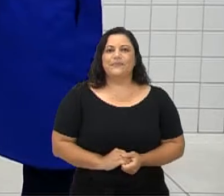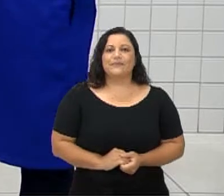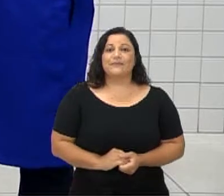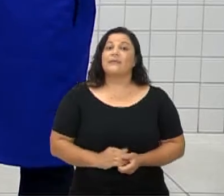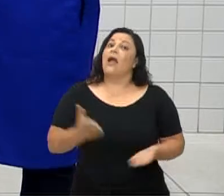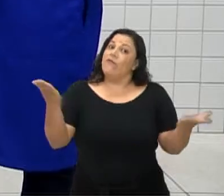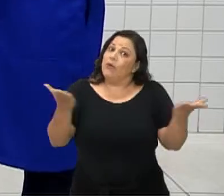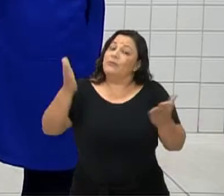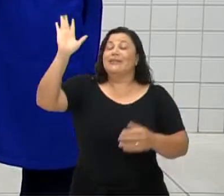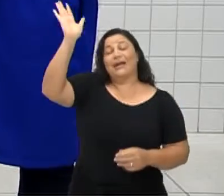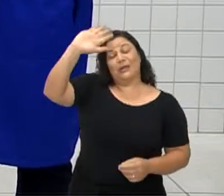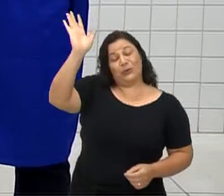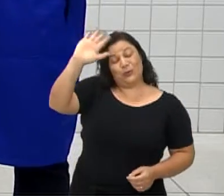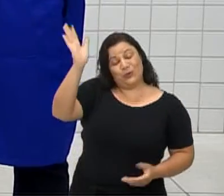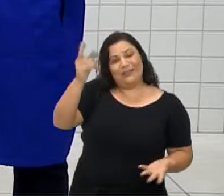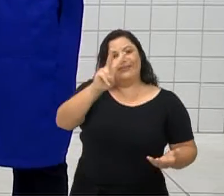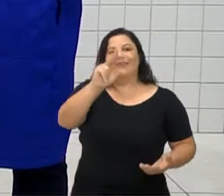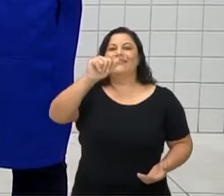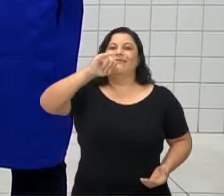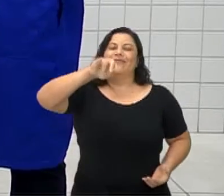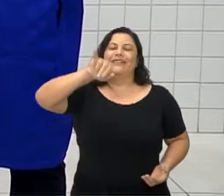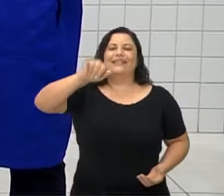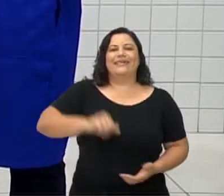Vamos dar tchau, então, Vanessa? Vamos!